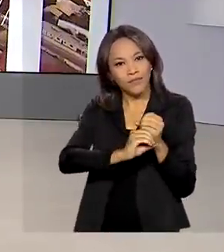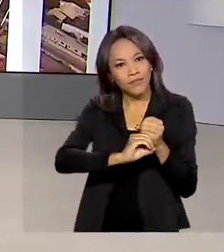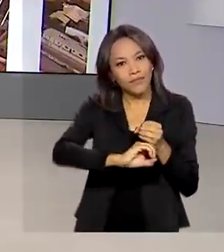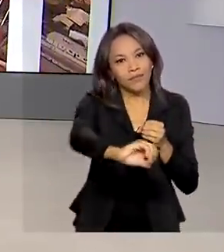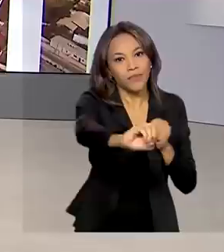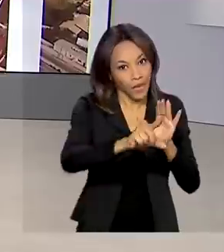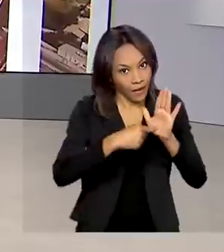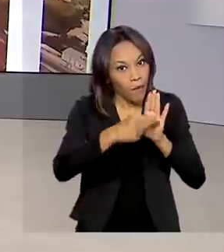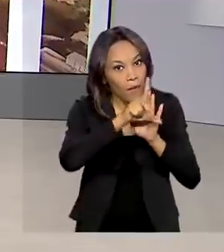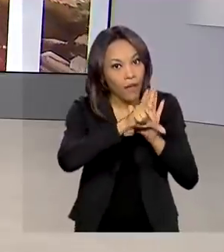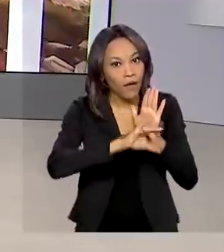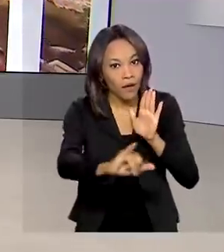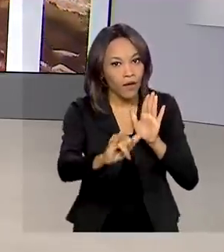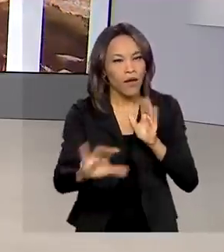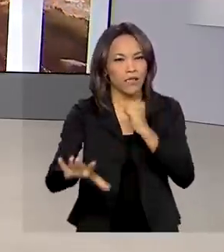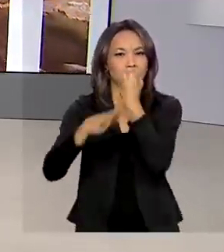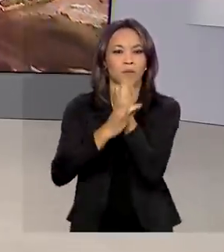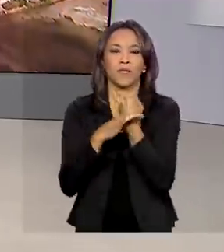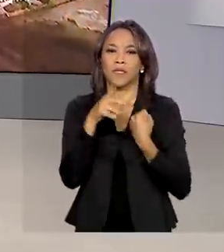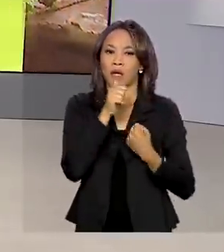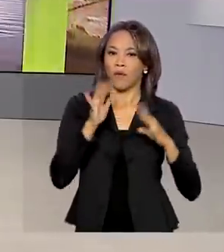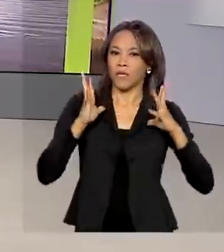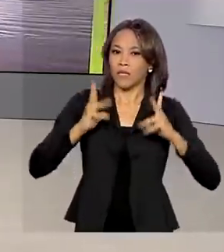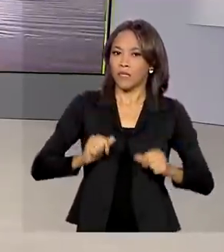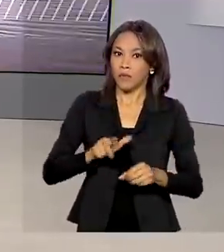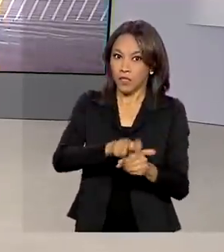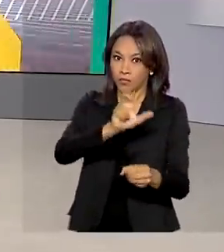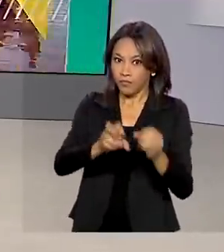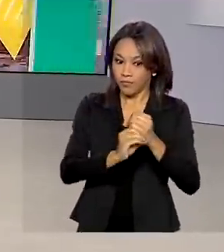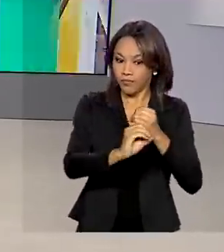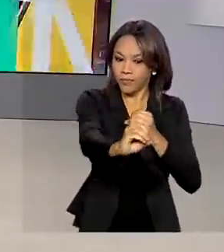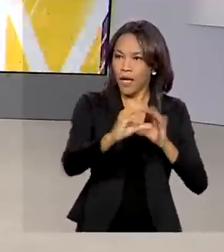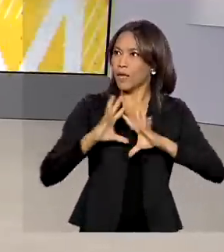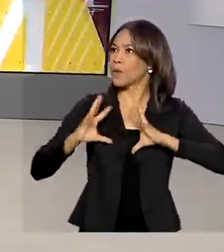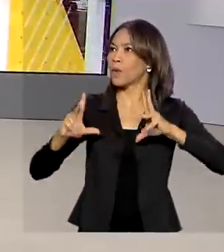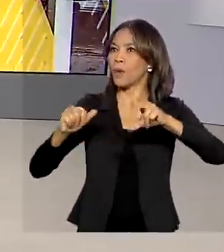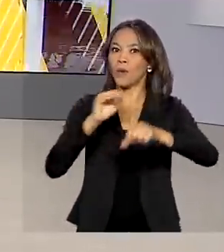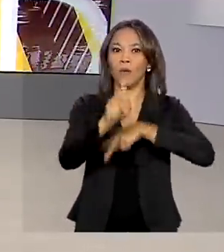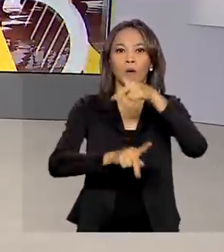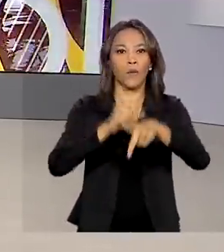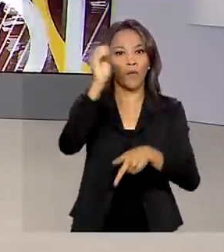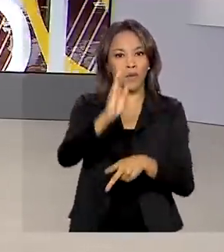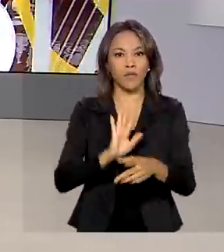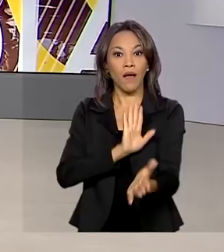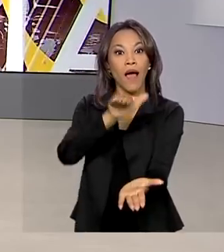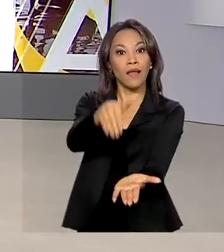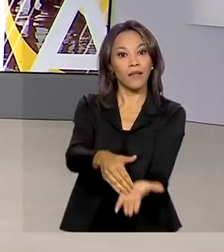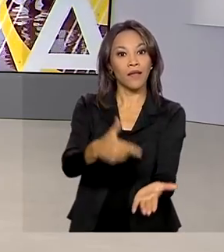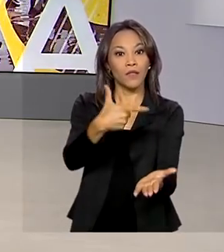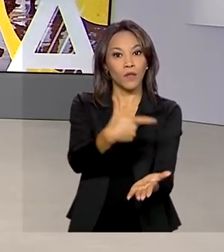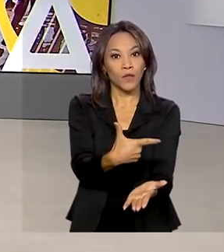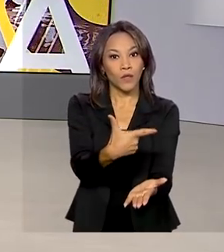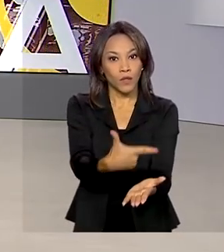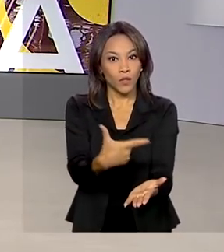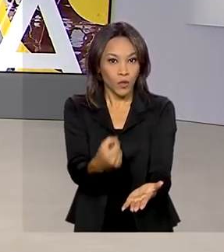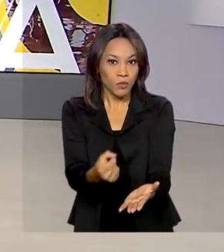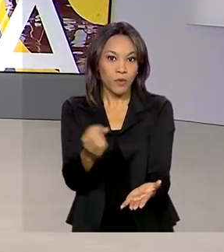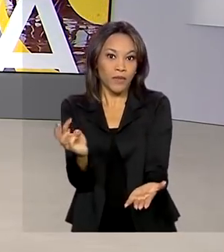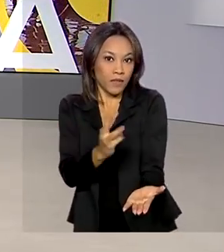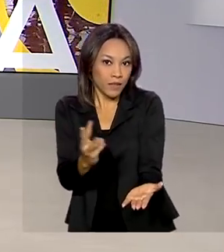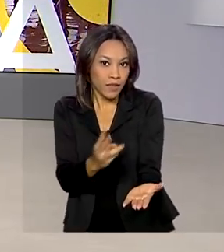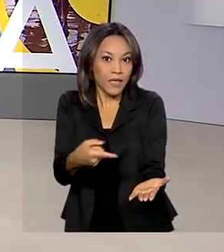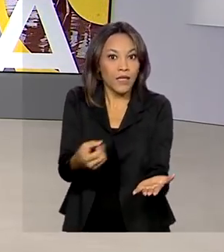estabelece a garantia de água potável e serviço de esgoto a todos os brasileiros até 2033. A nova